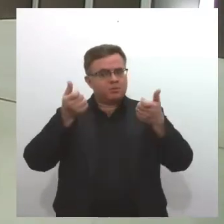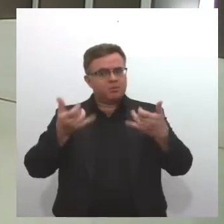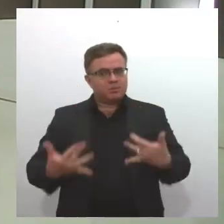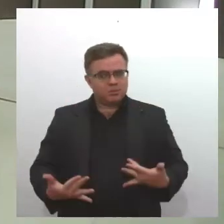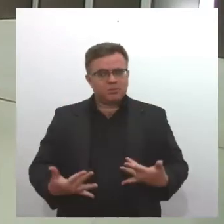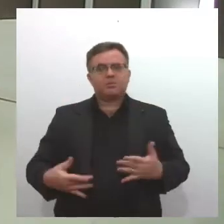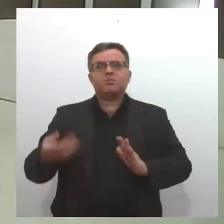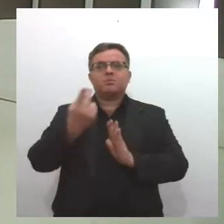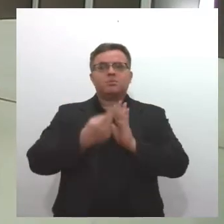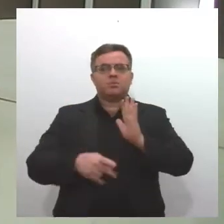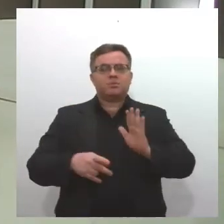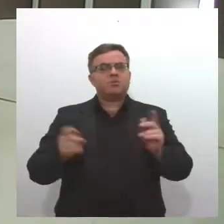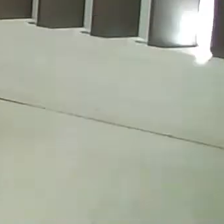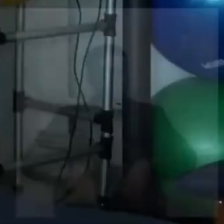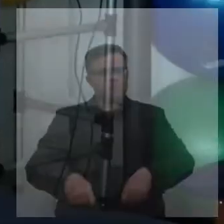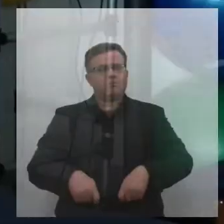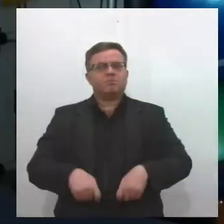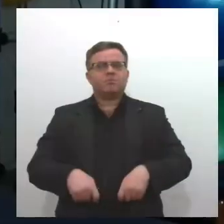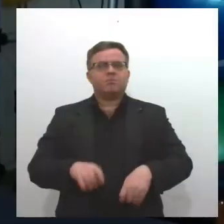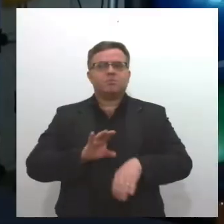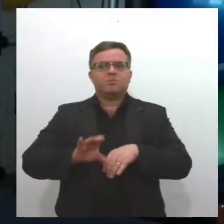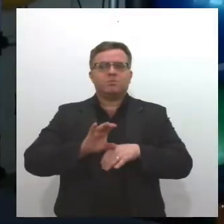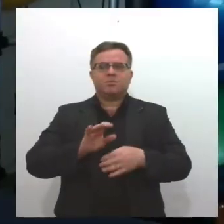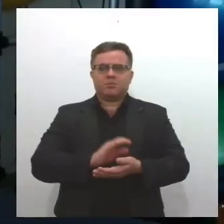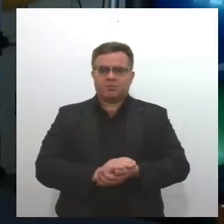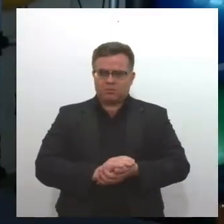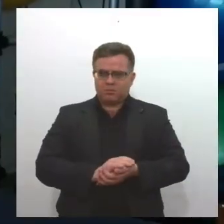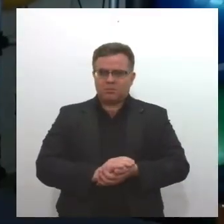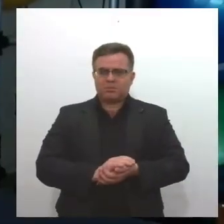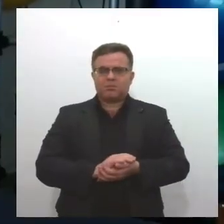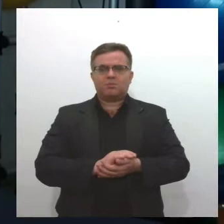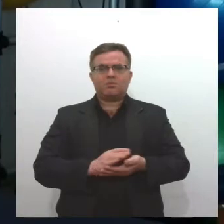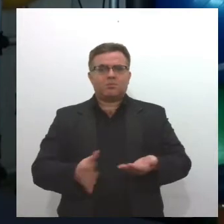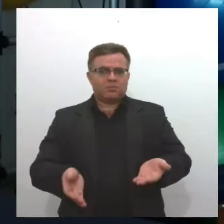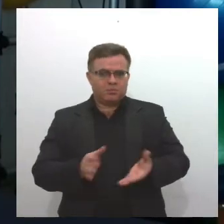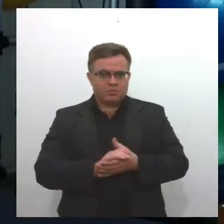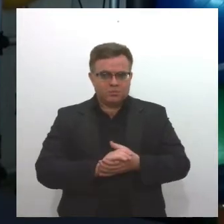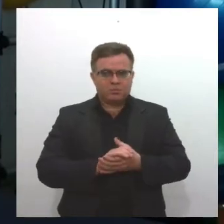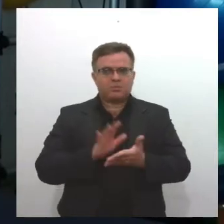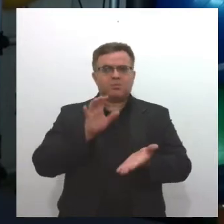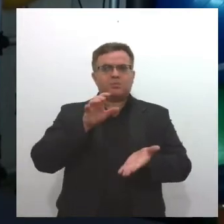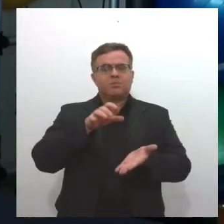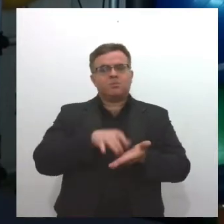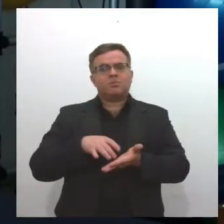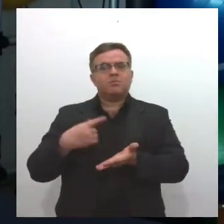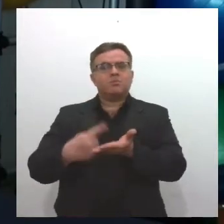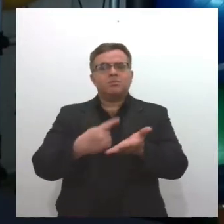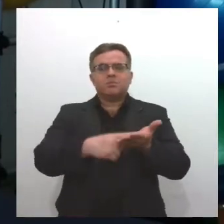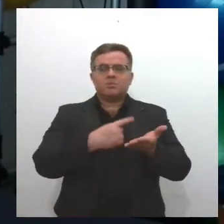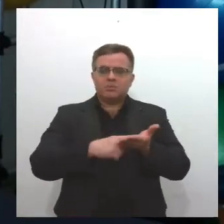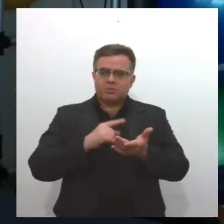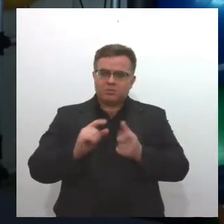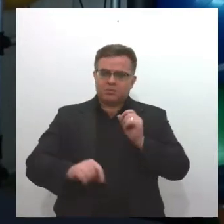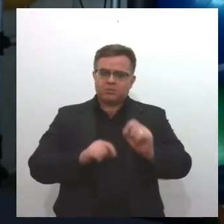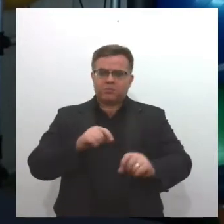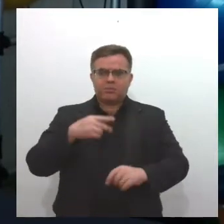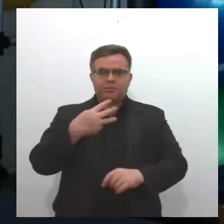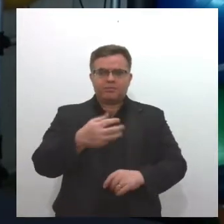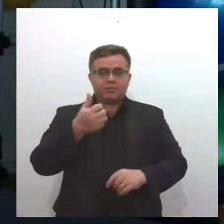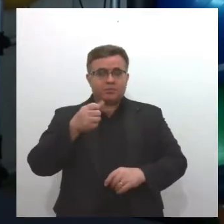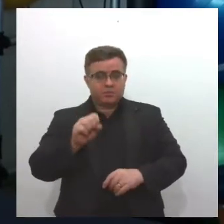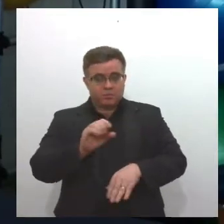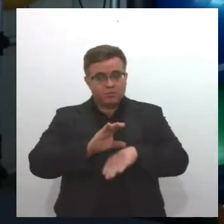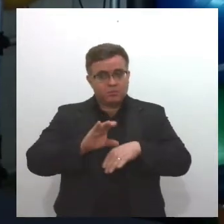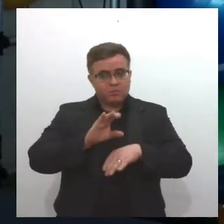o projeto Capacita. O Centro Universitário Maurício de Nassau está ofertando de forma gratuita 38 cursos.